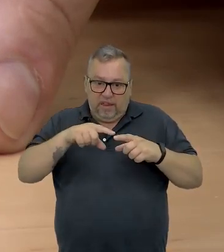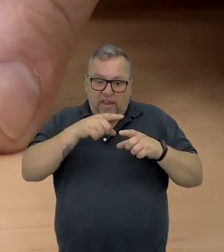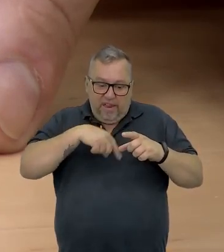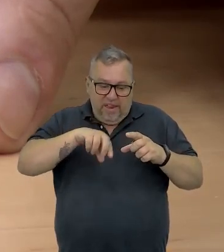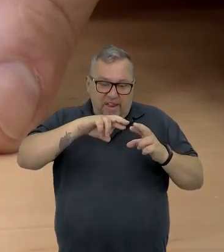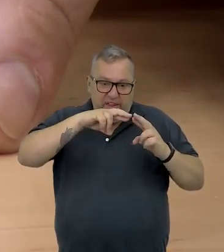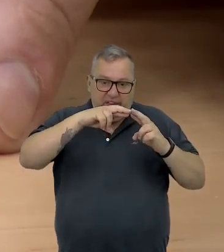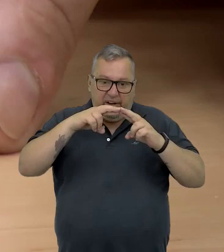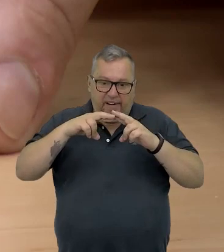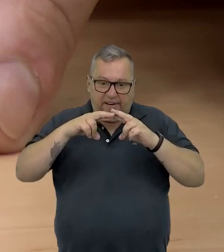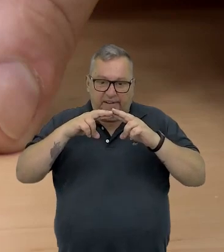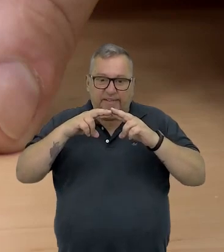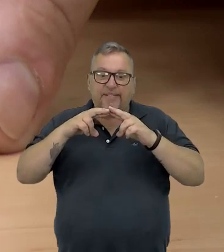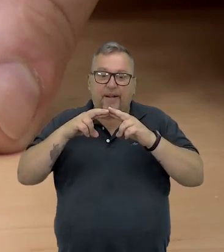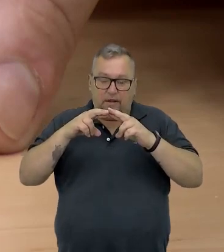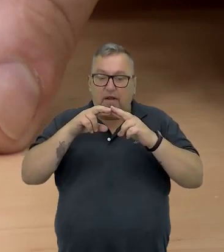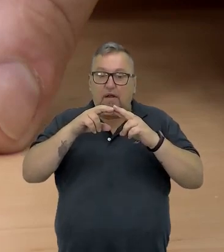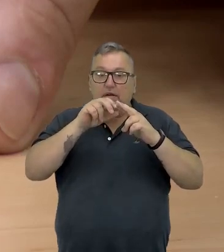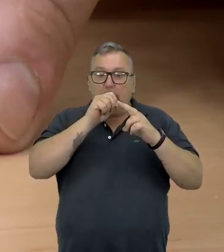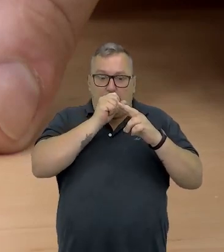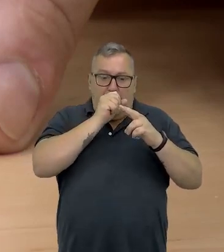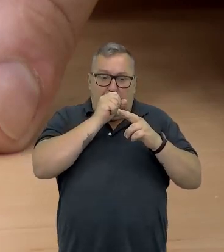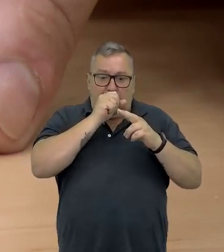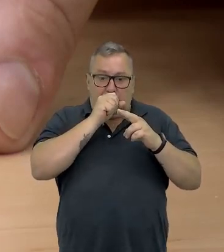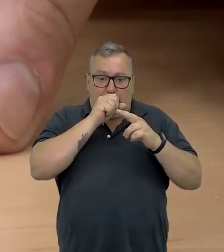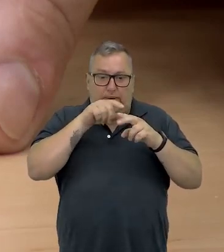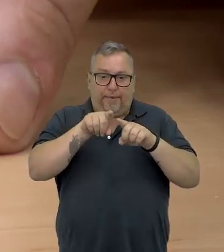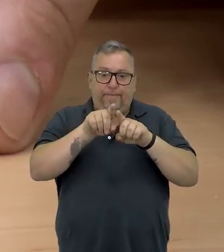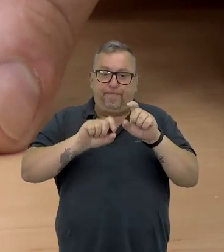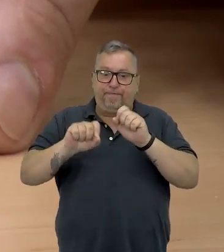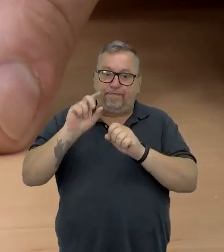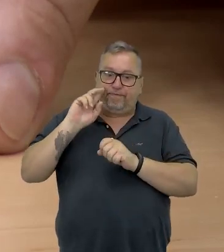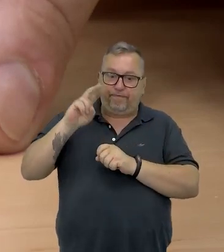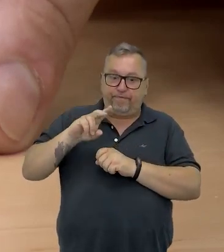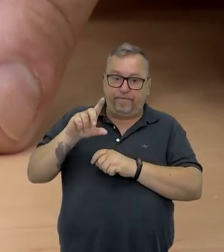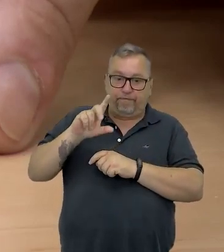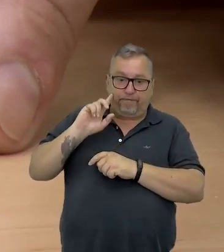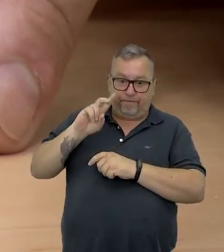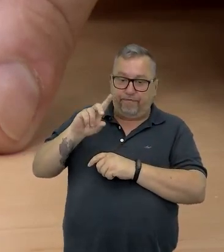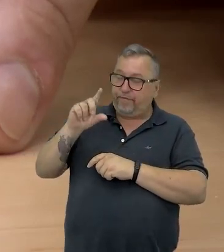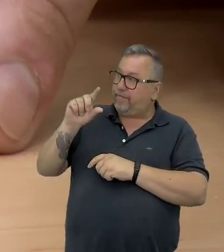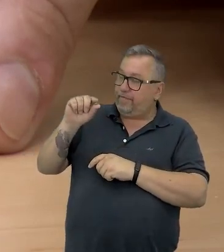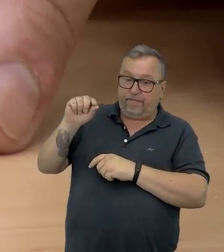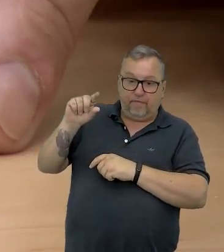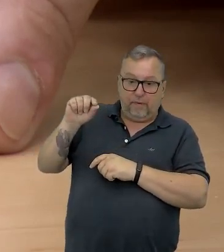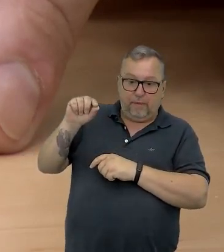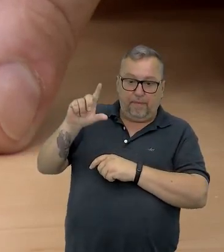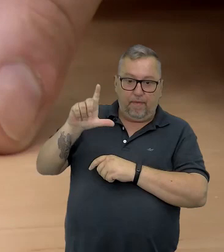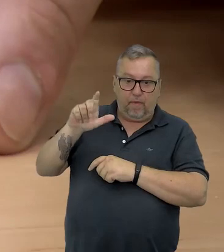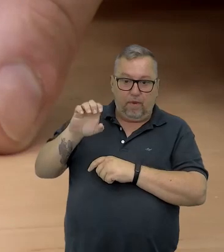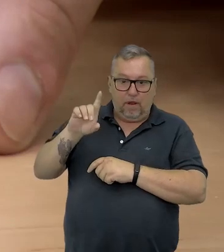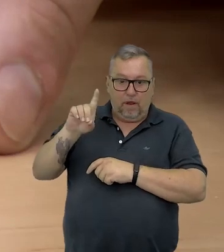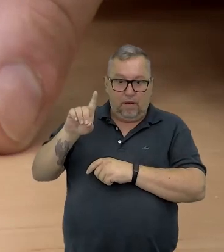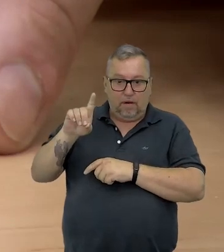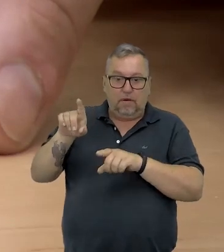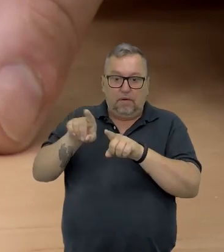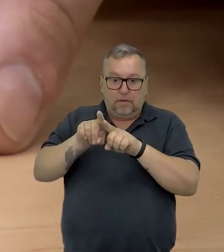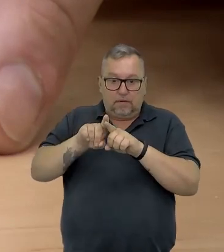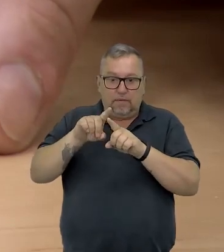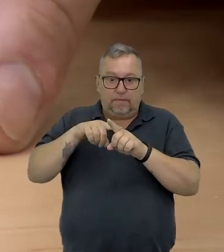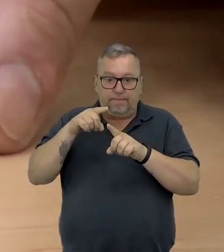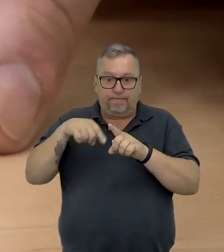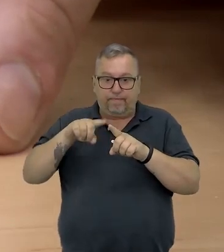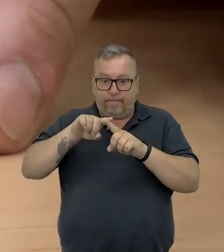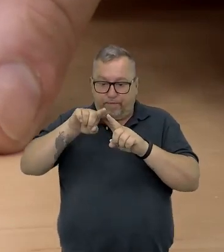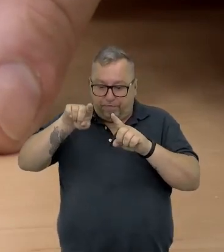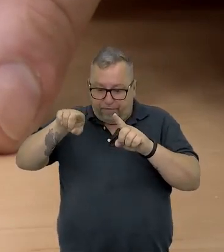resistor, já segurando parte da corrente elétrica. Ela passa pelo LED que começa a piscar. Ela sai pela outra perna